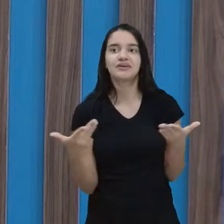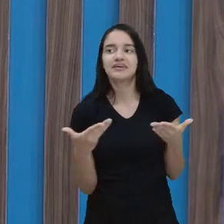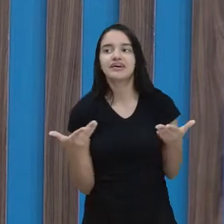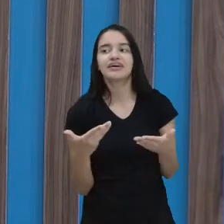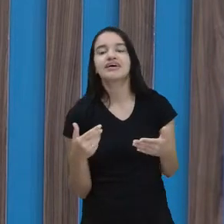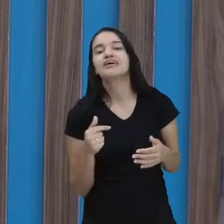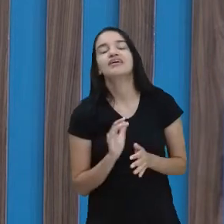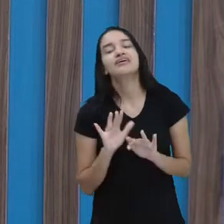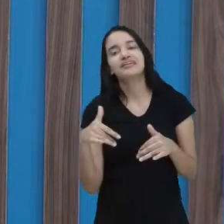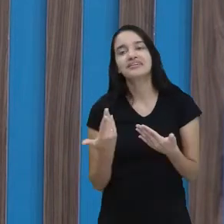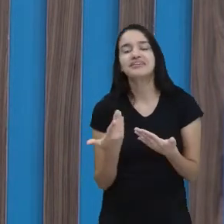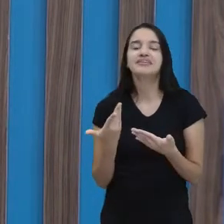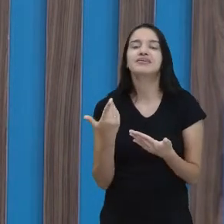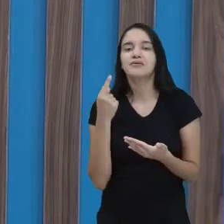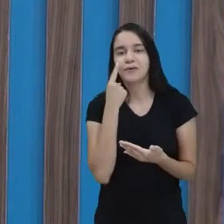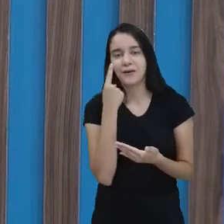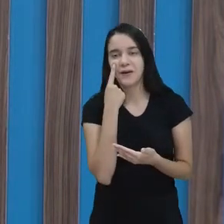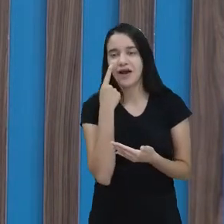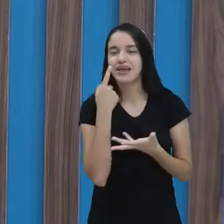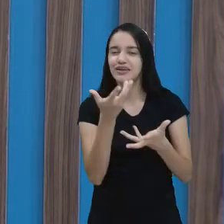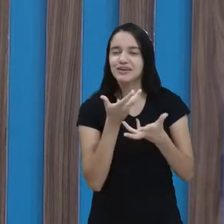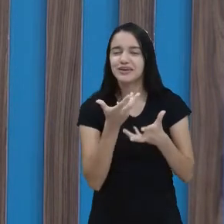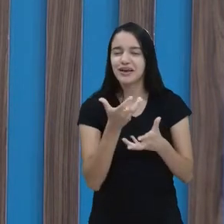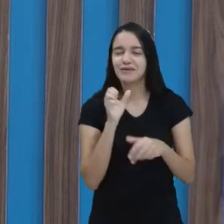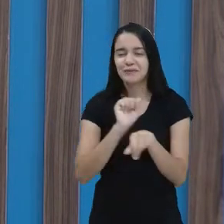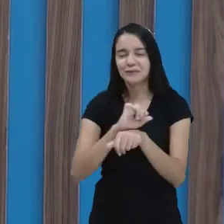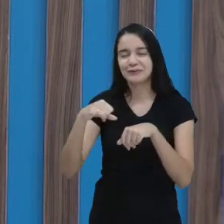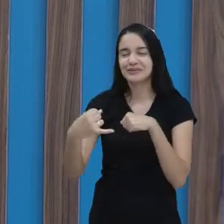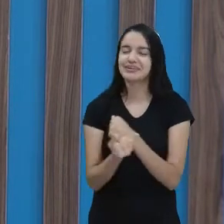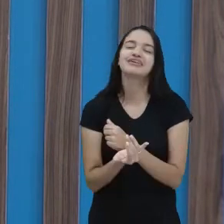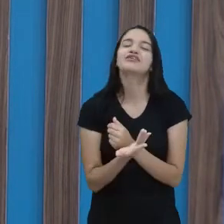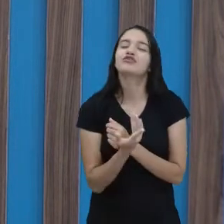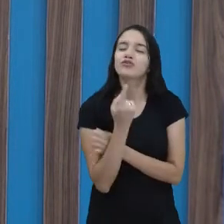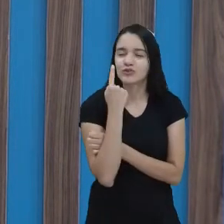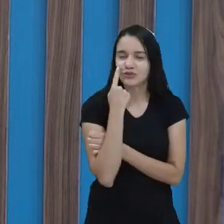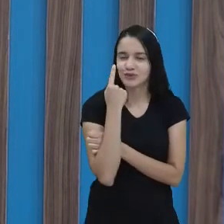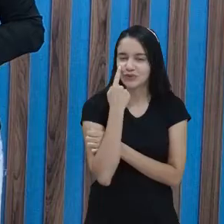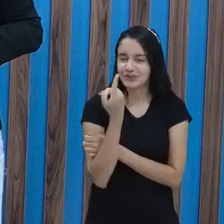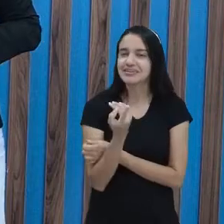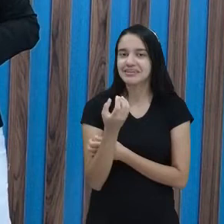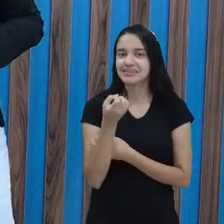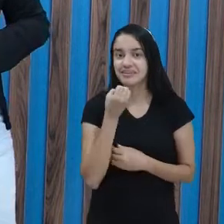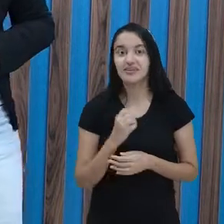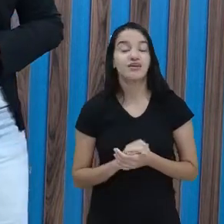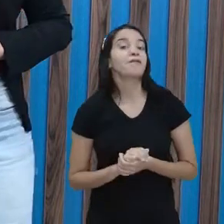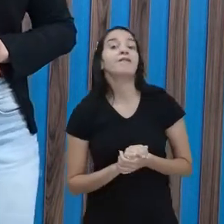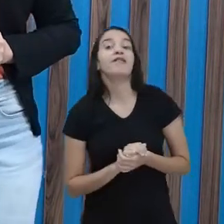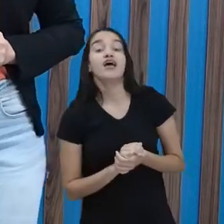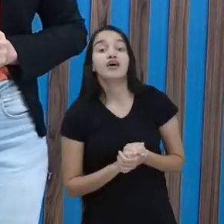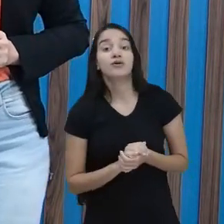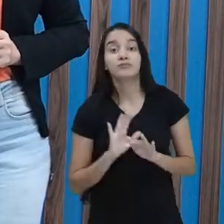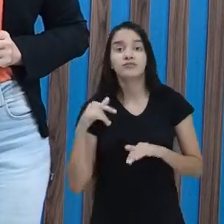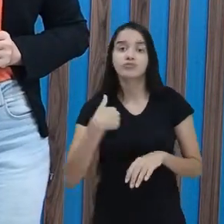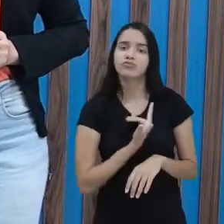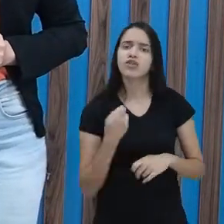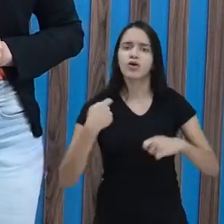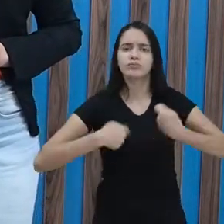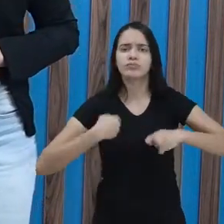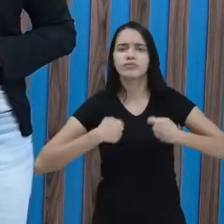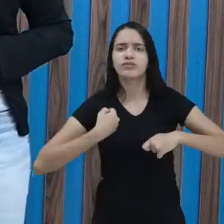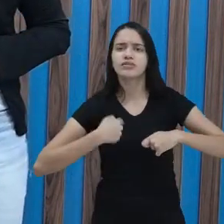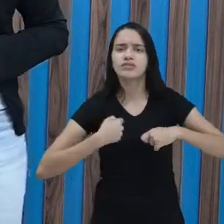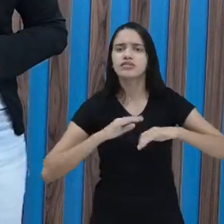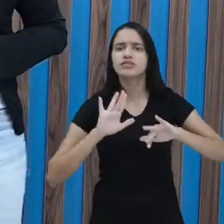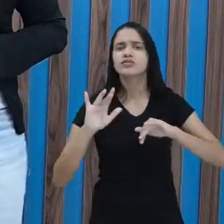homenageada, professora Cátia? Quero ver os adjetivos, viu? Você vai ver, viu? Gente, e o que é a gente precisa para